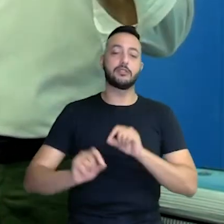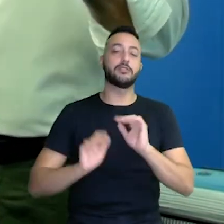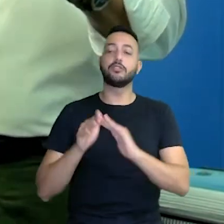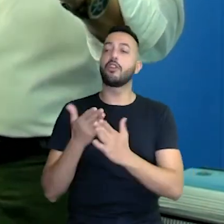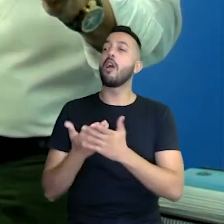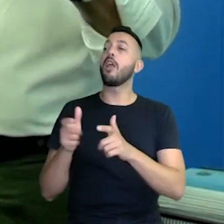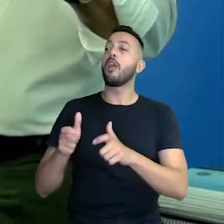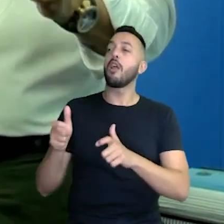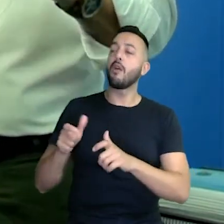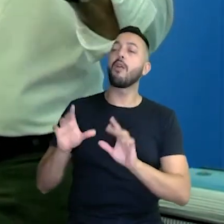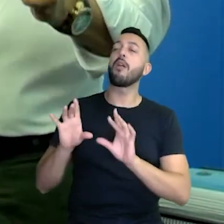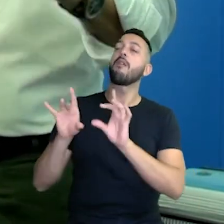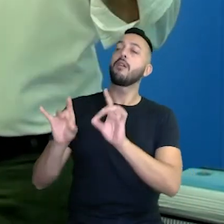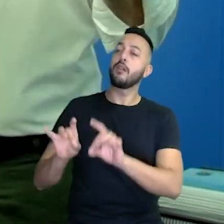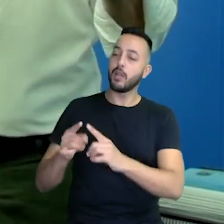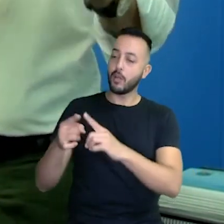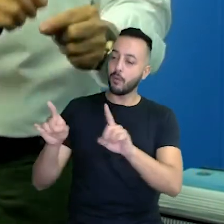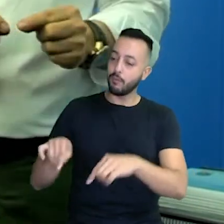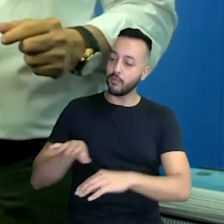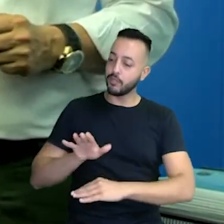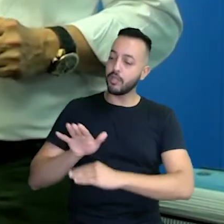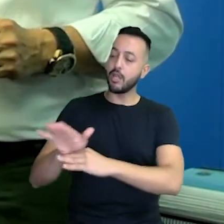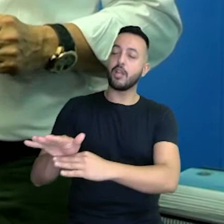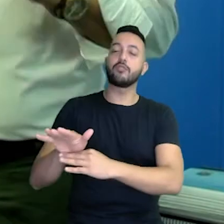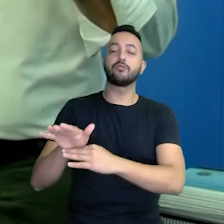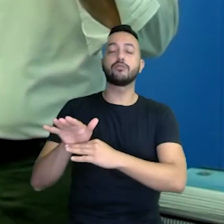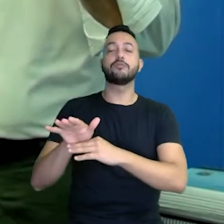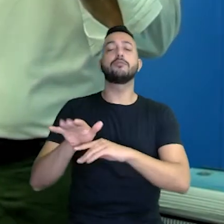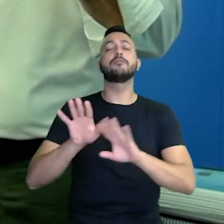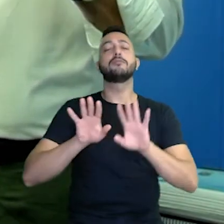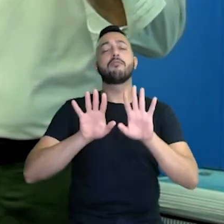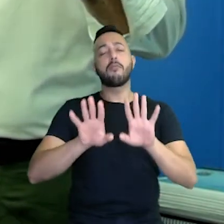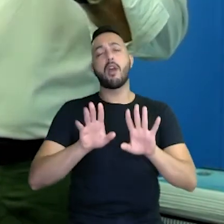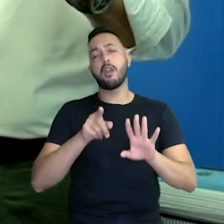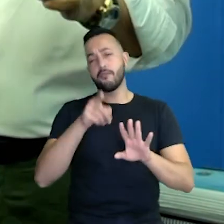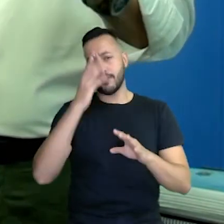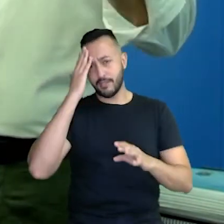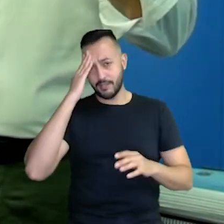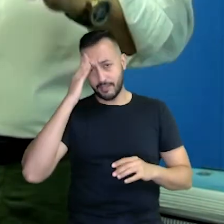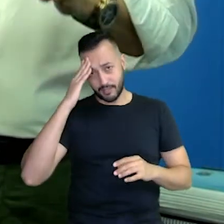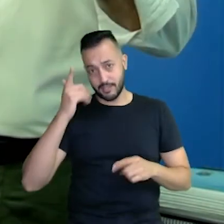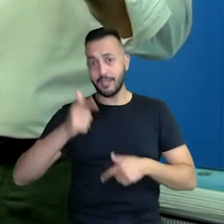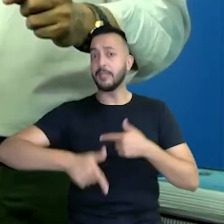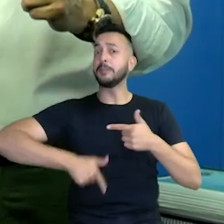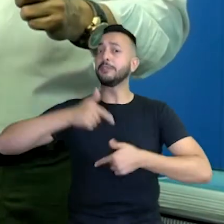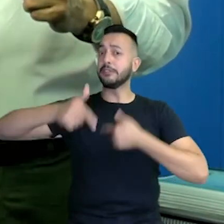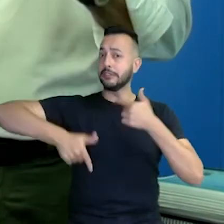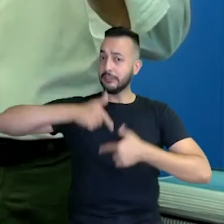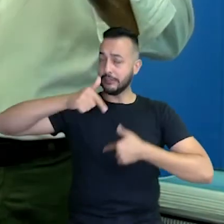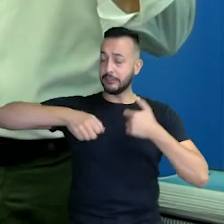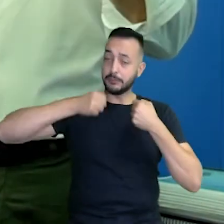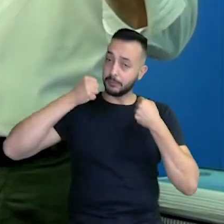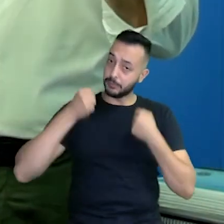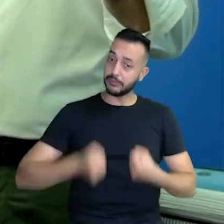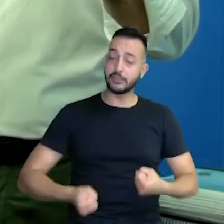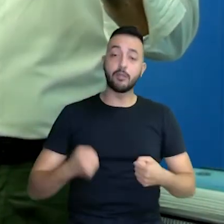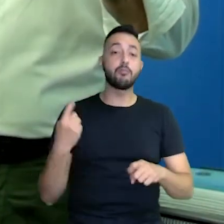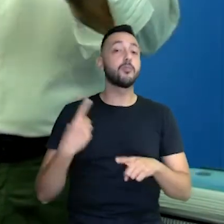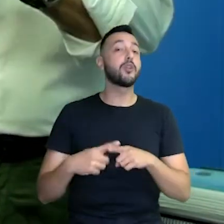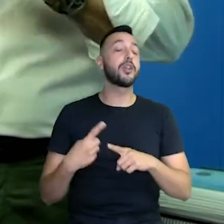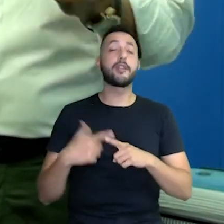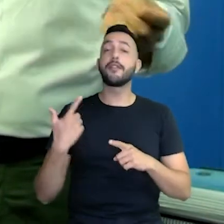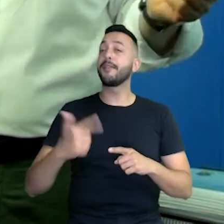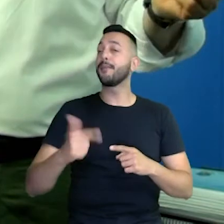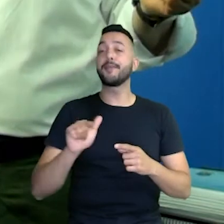para a gente atuar com o projeto lá de intervenção. Mas vocês sabem da mão de obra que dá, porque nós não temos